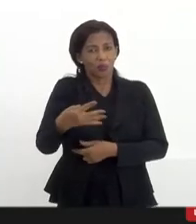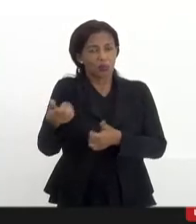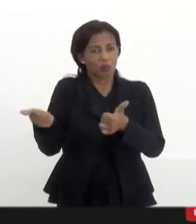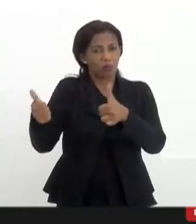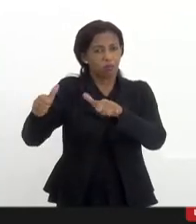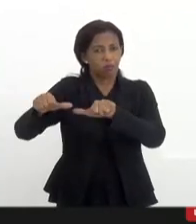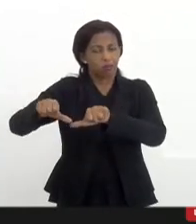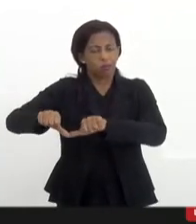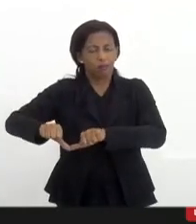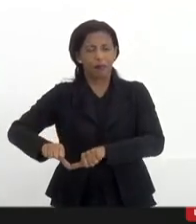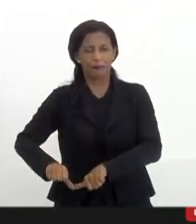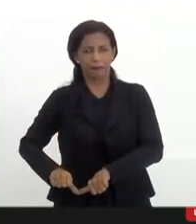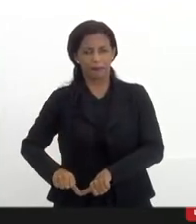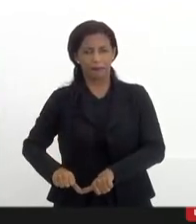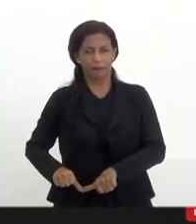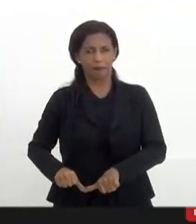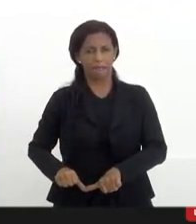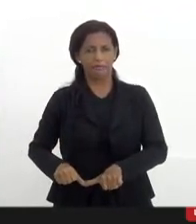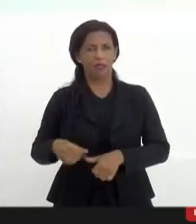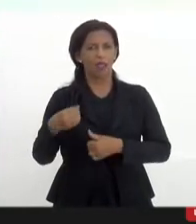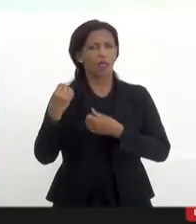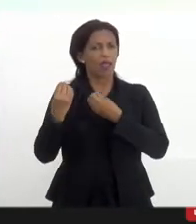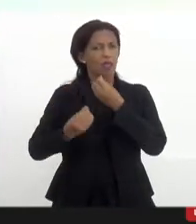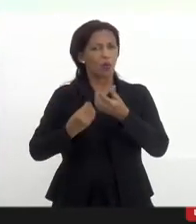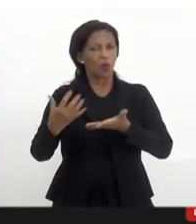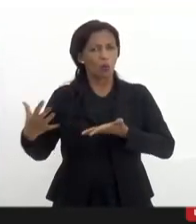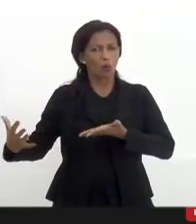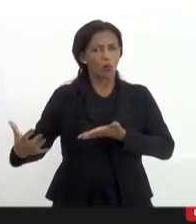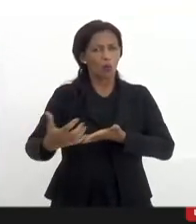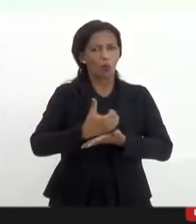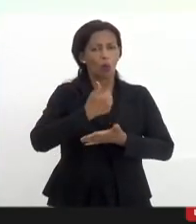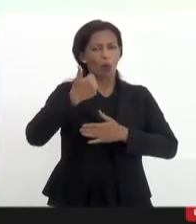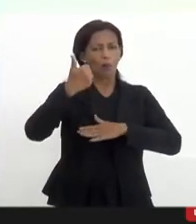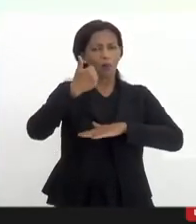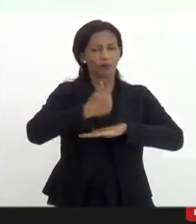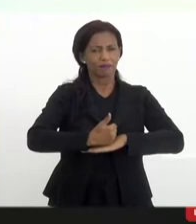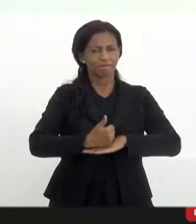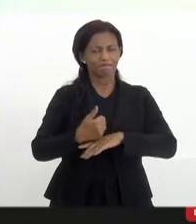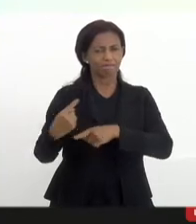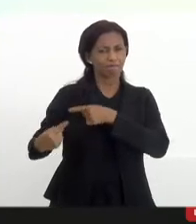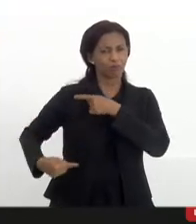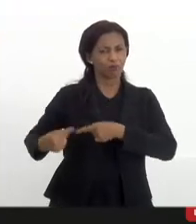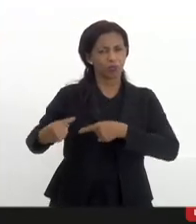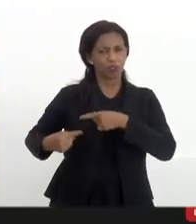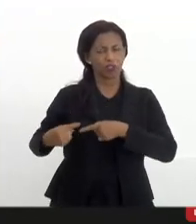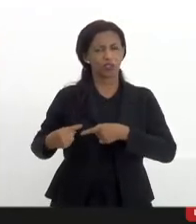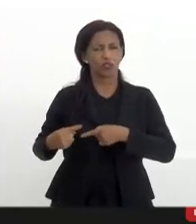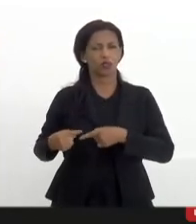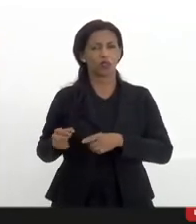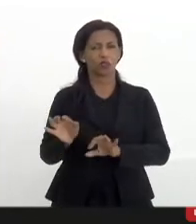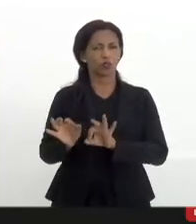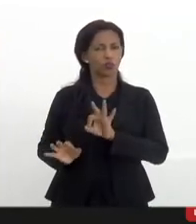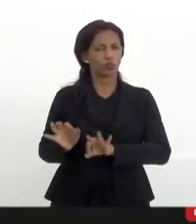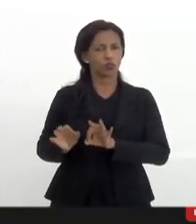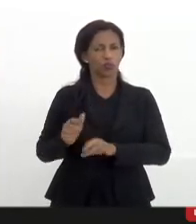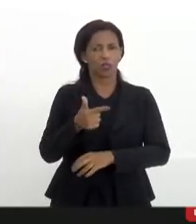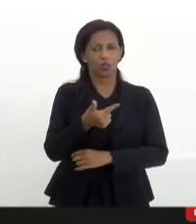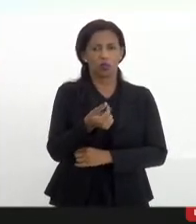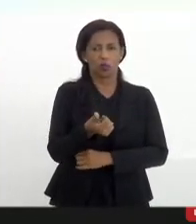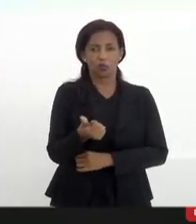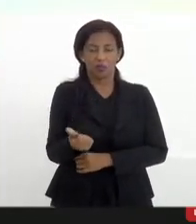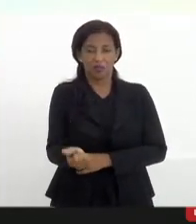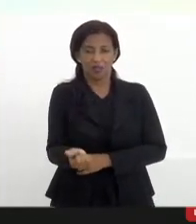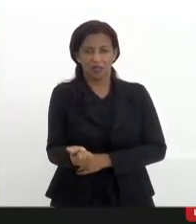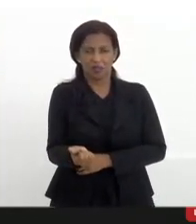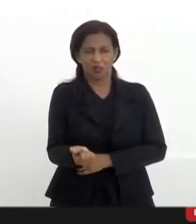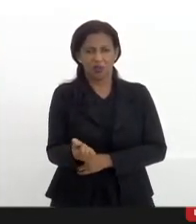com o golpe mediático político-judiciário de 2016, que